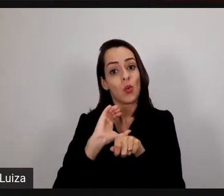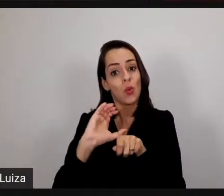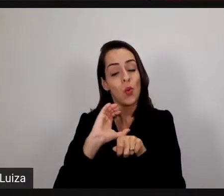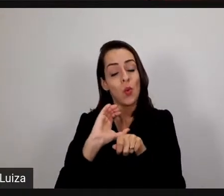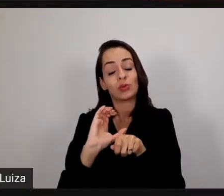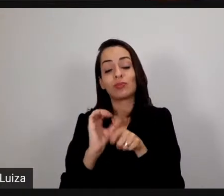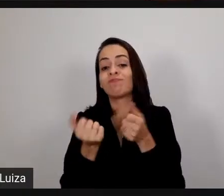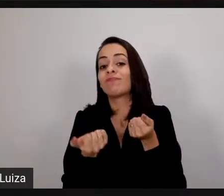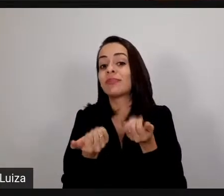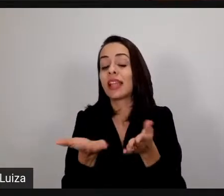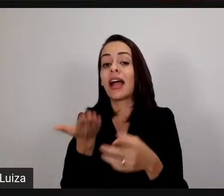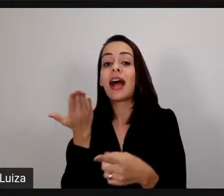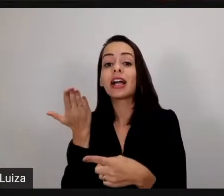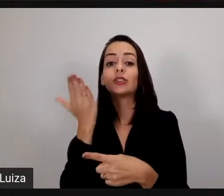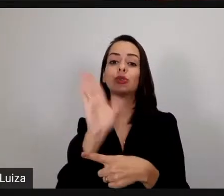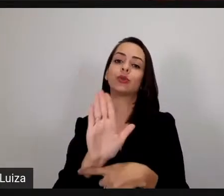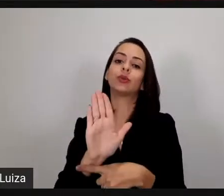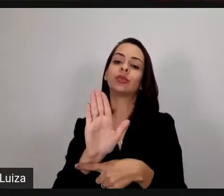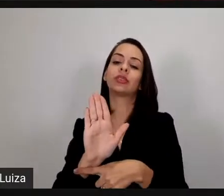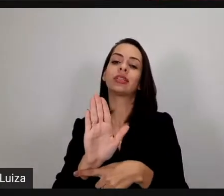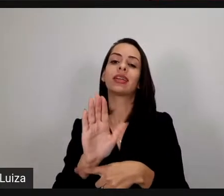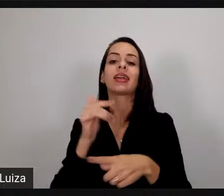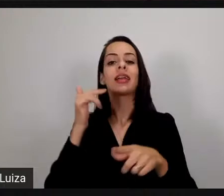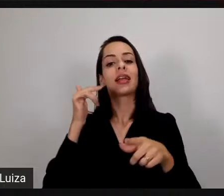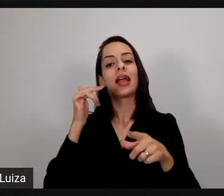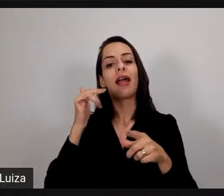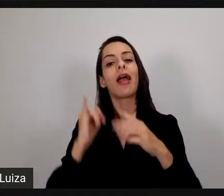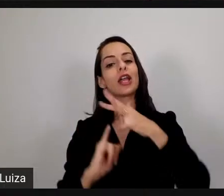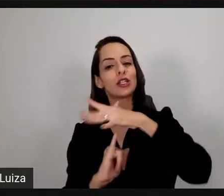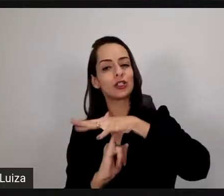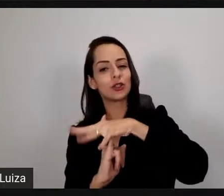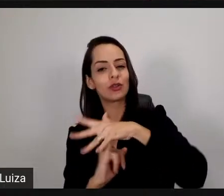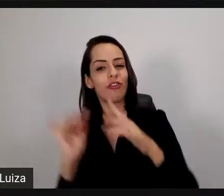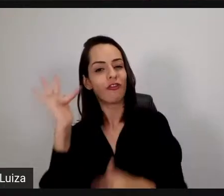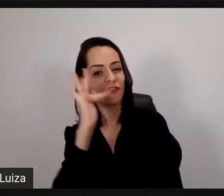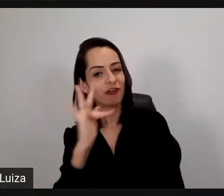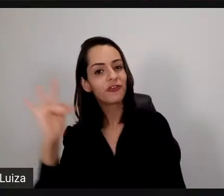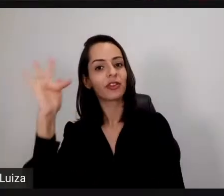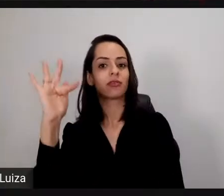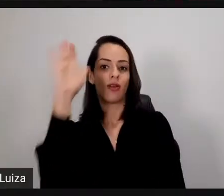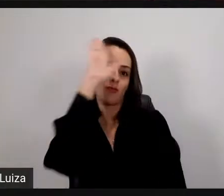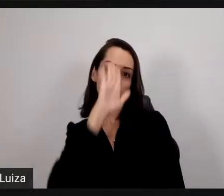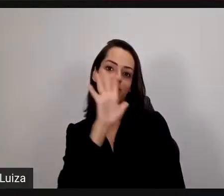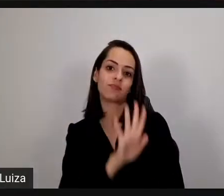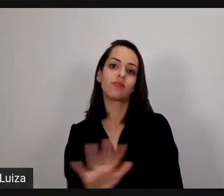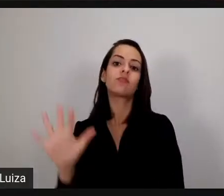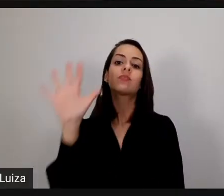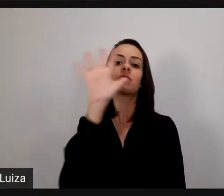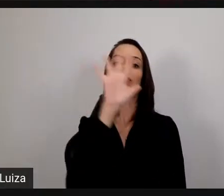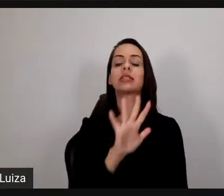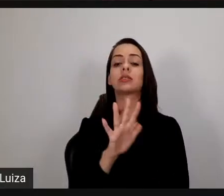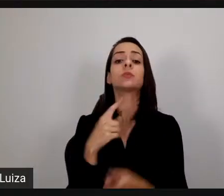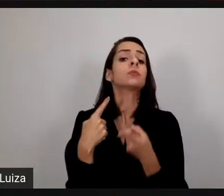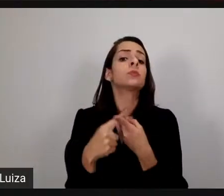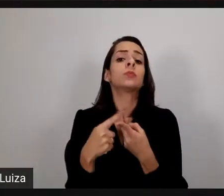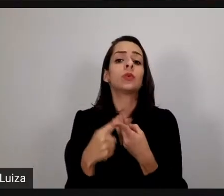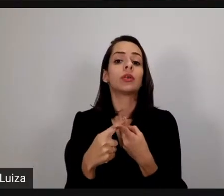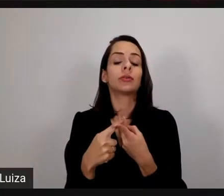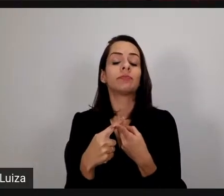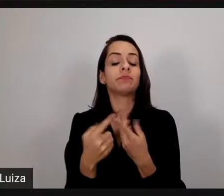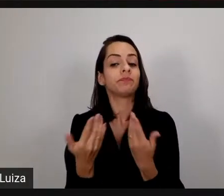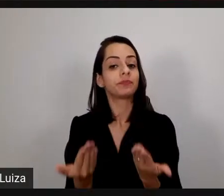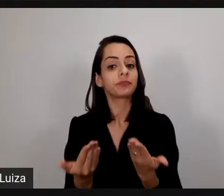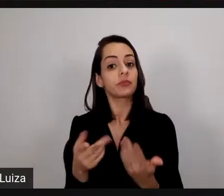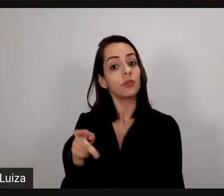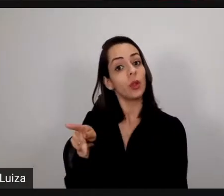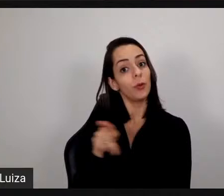fortalecer a rede federal de educação profissional e tecnológica em nosso país. Por que eu digo isso? Porque os professores que irão